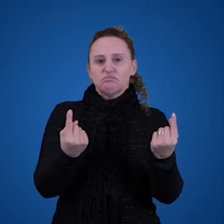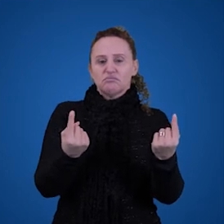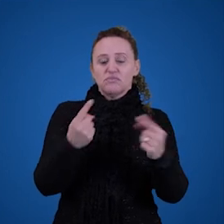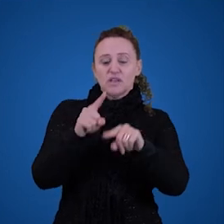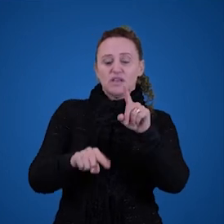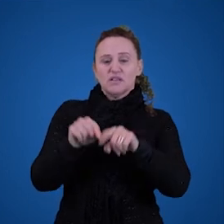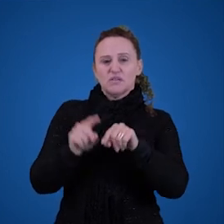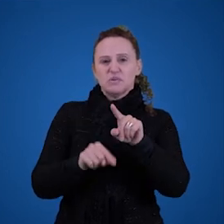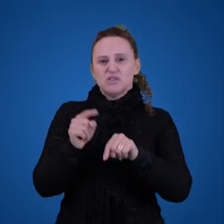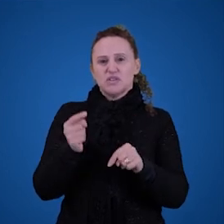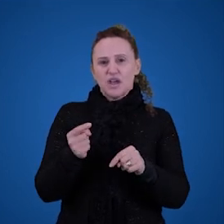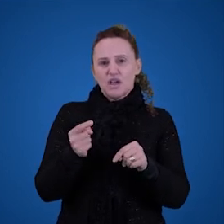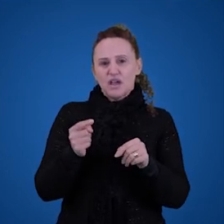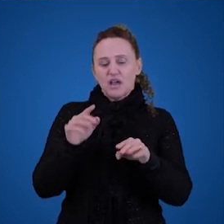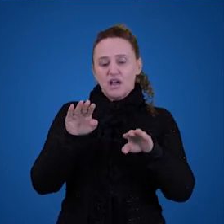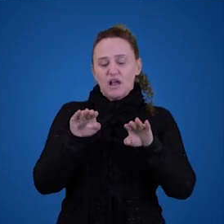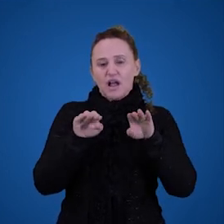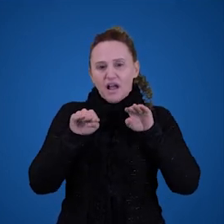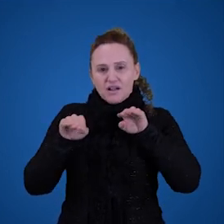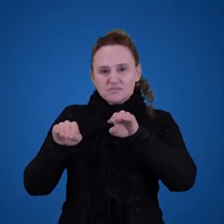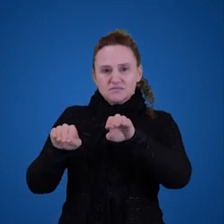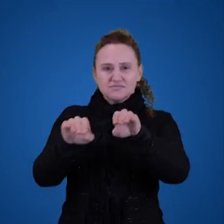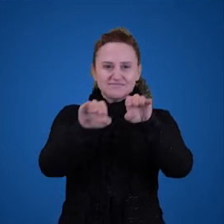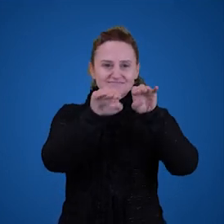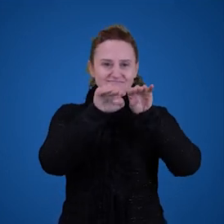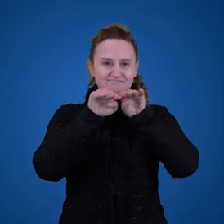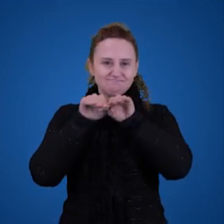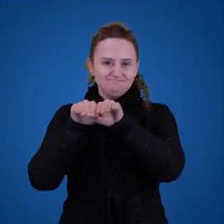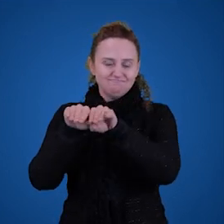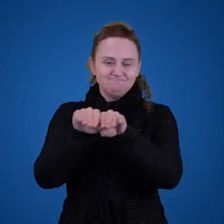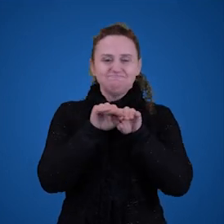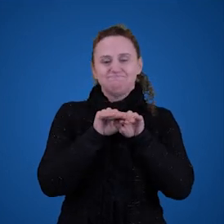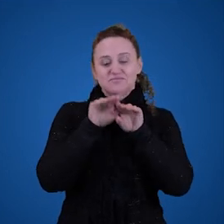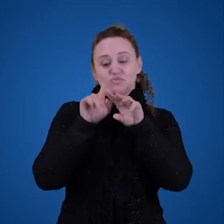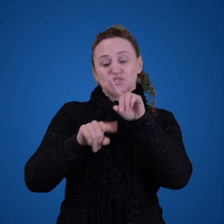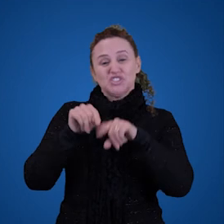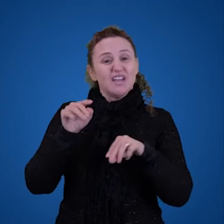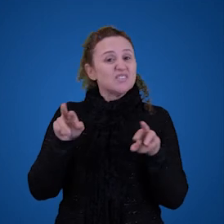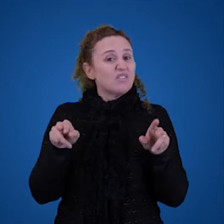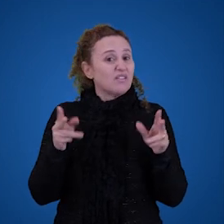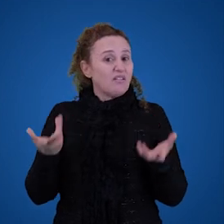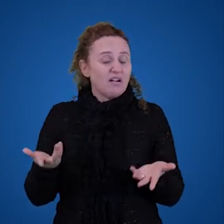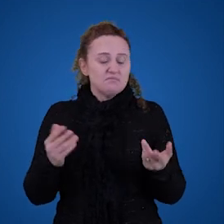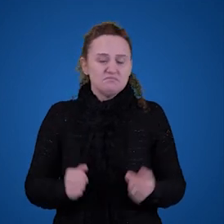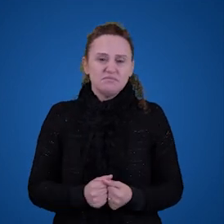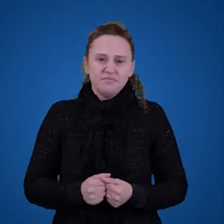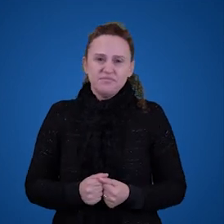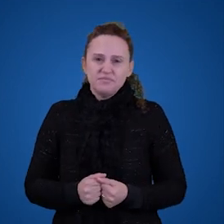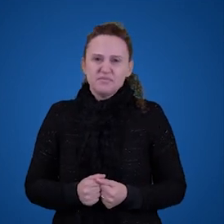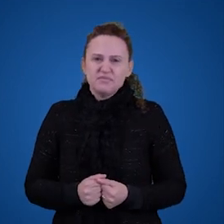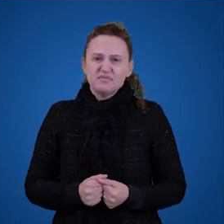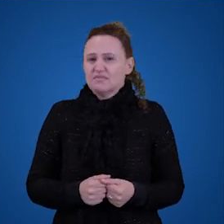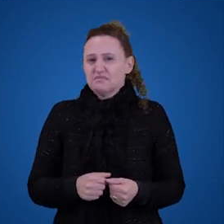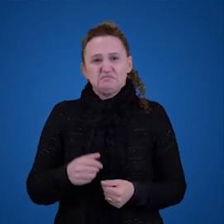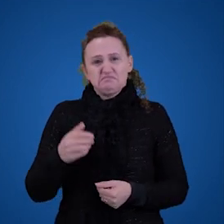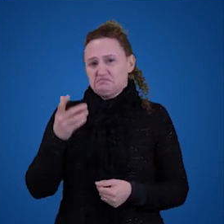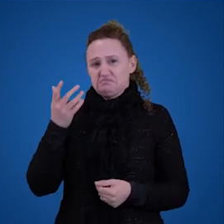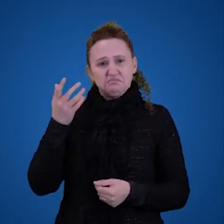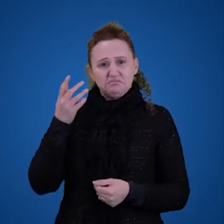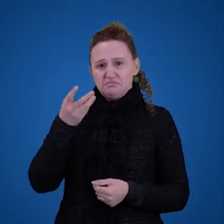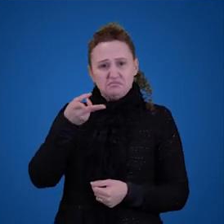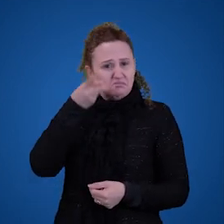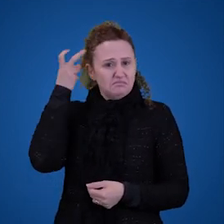melhor dizendo da identidade são os mesmos objetos então C não parece ser uma